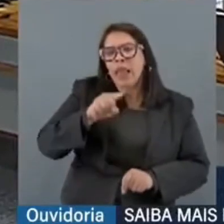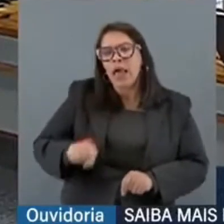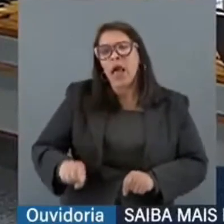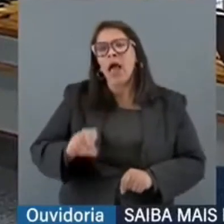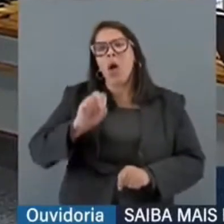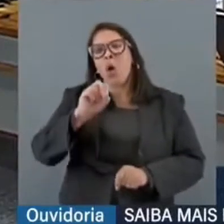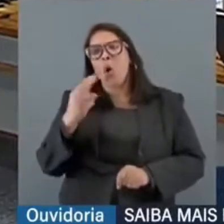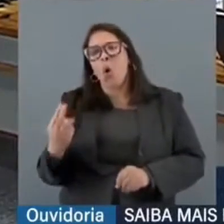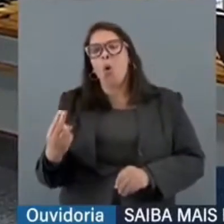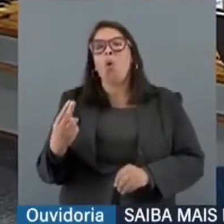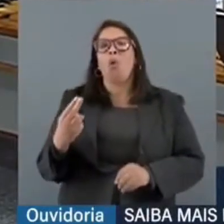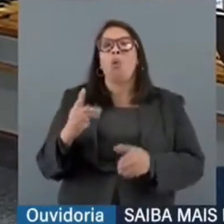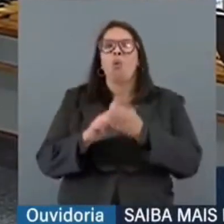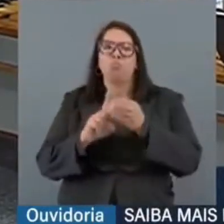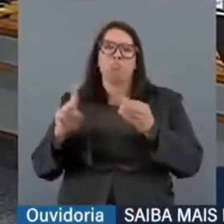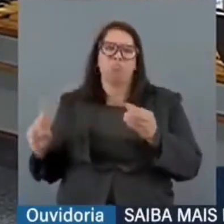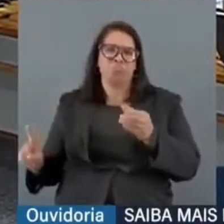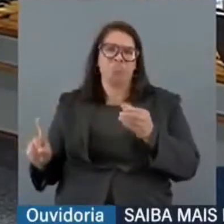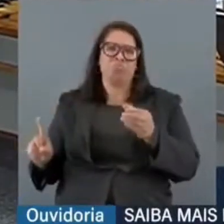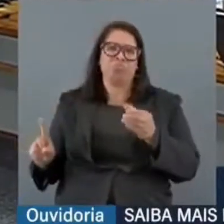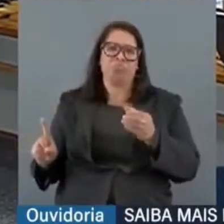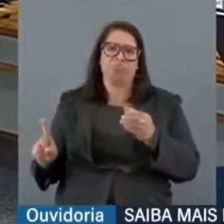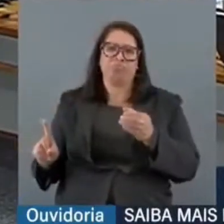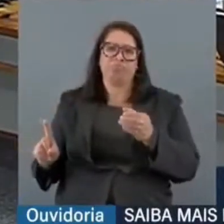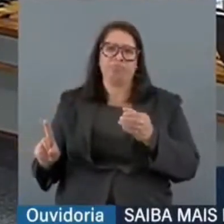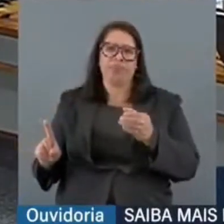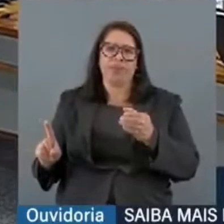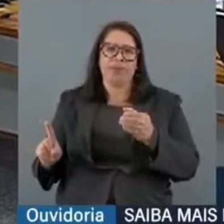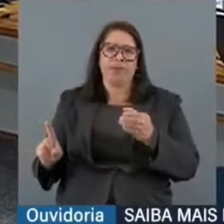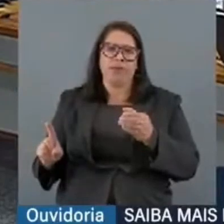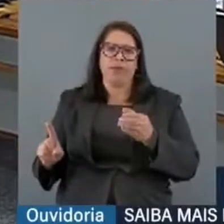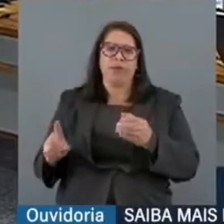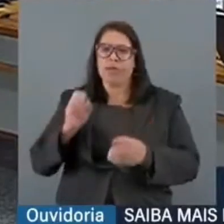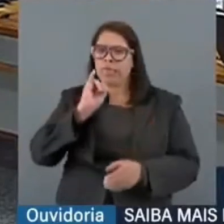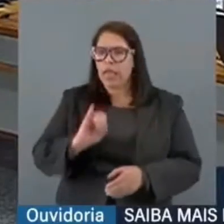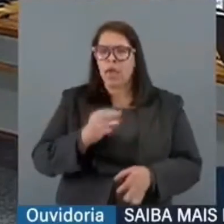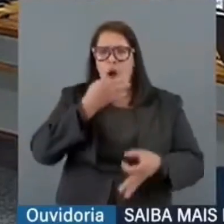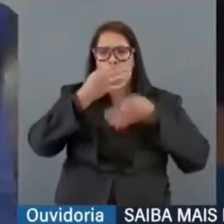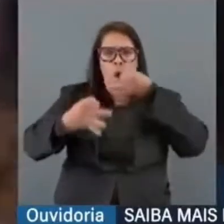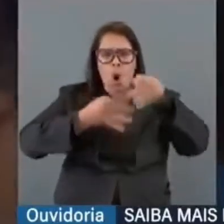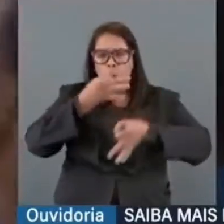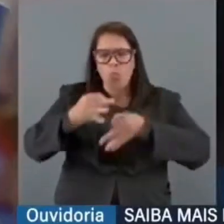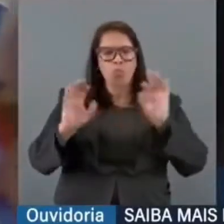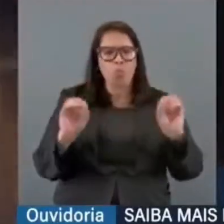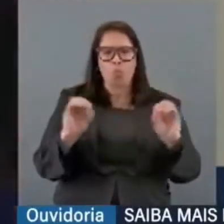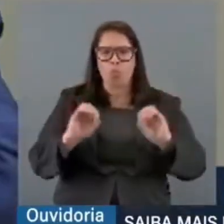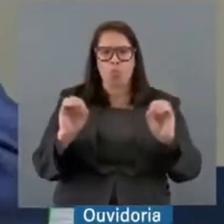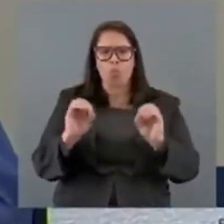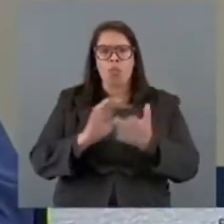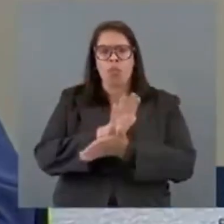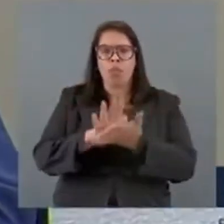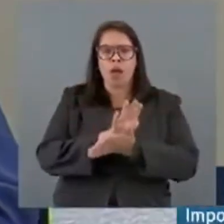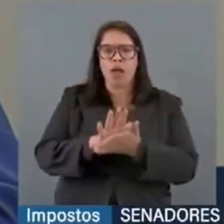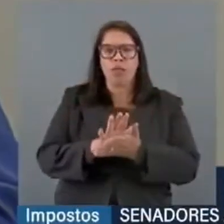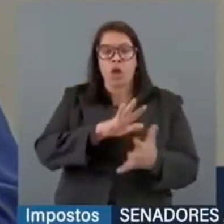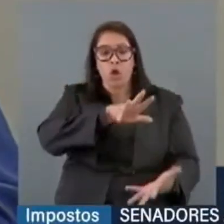o impedimento. Sem nenhuma crítica, no mundo jurídico,